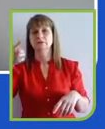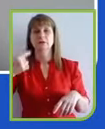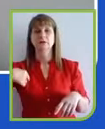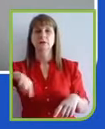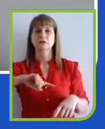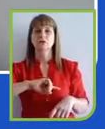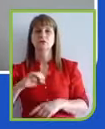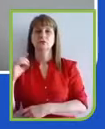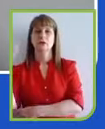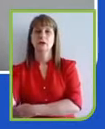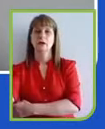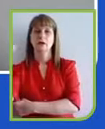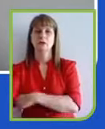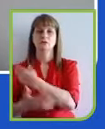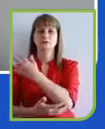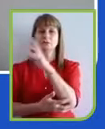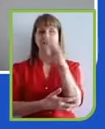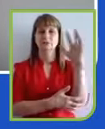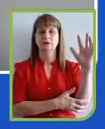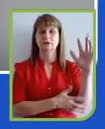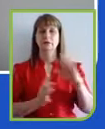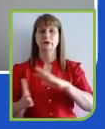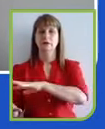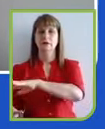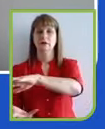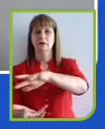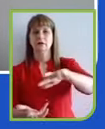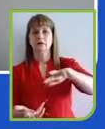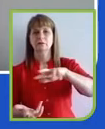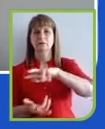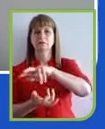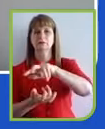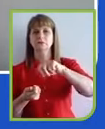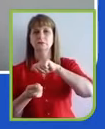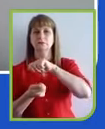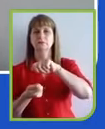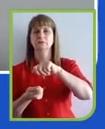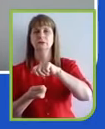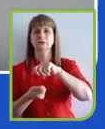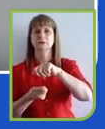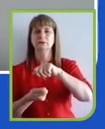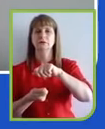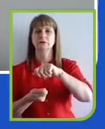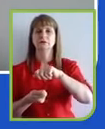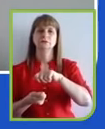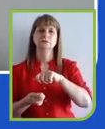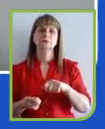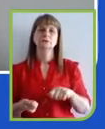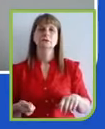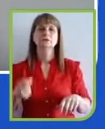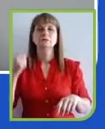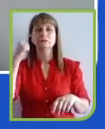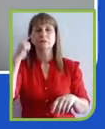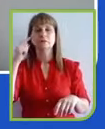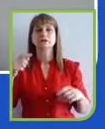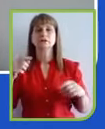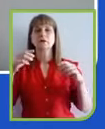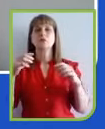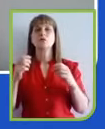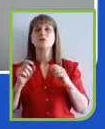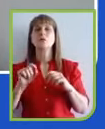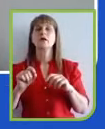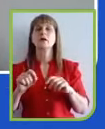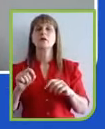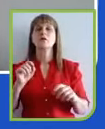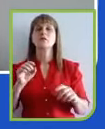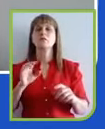negócio, a gente precisa pensar qual é o impacto que as nossas ações vão ter em cada um dos públicos que a gente afeta. Quando a gente fala